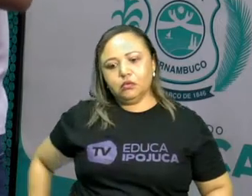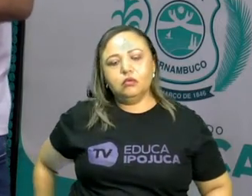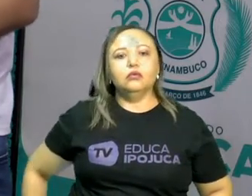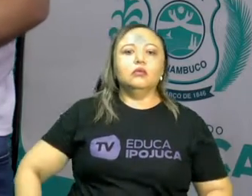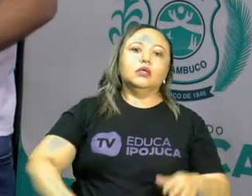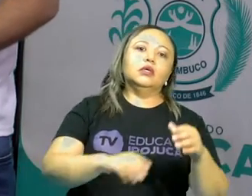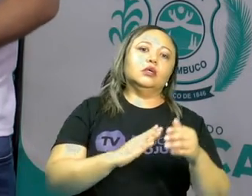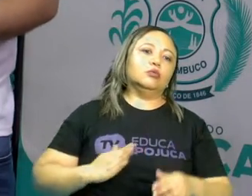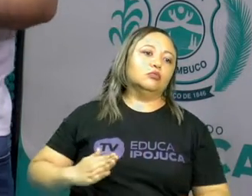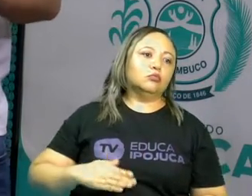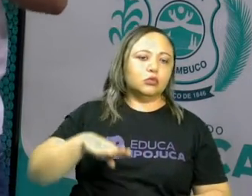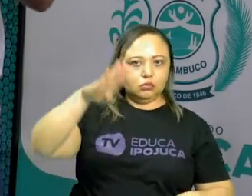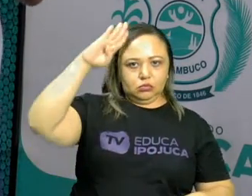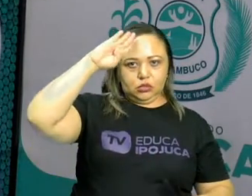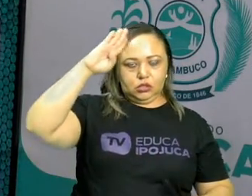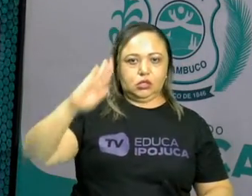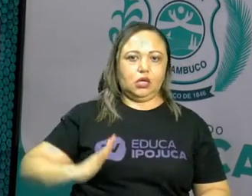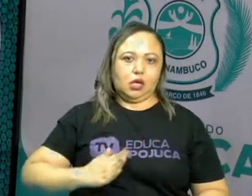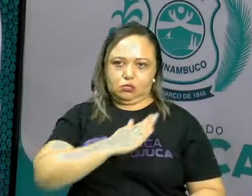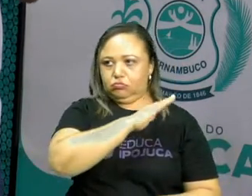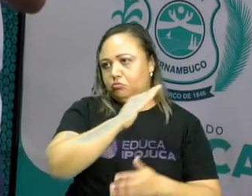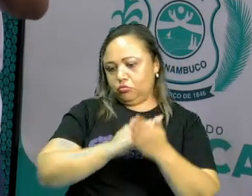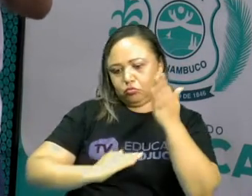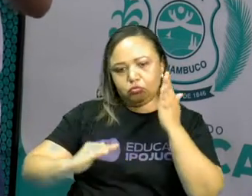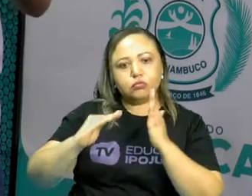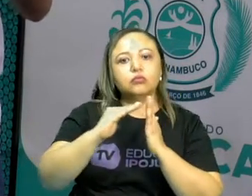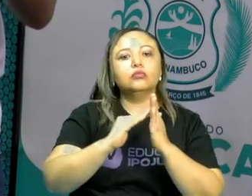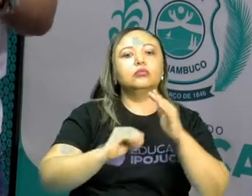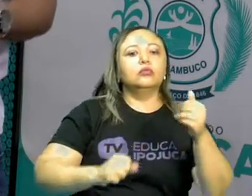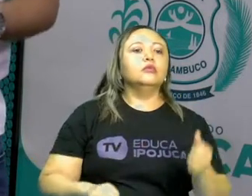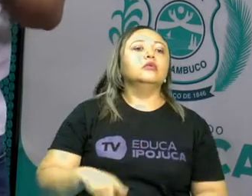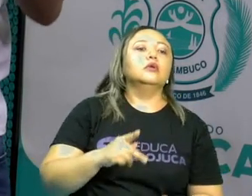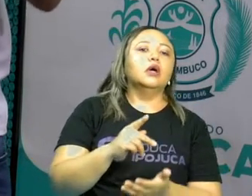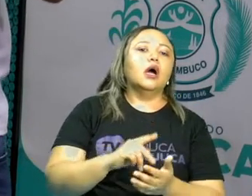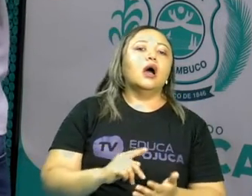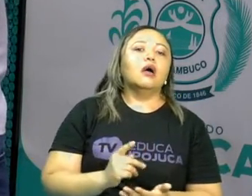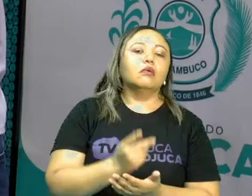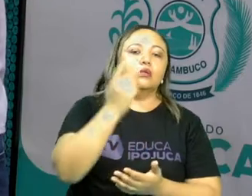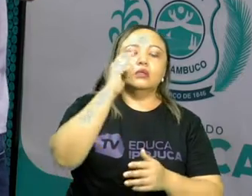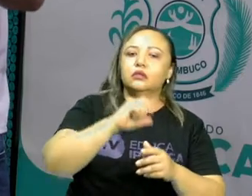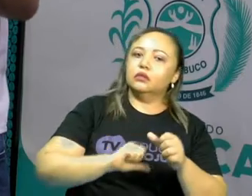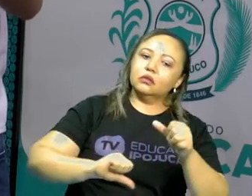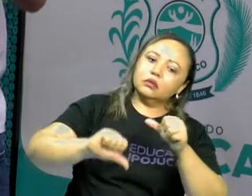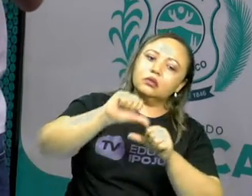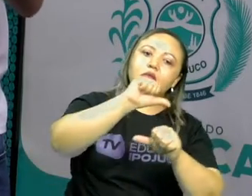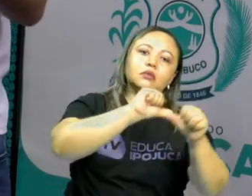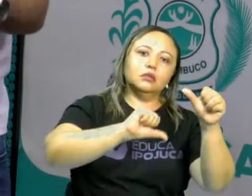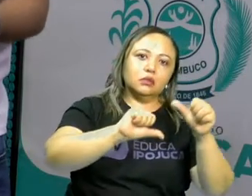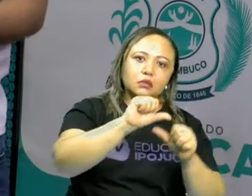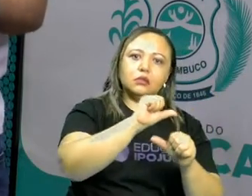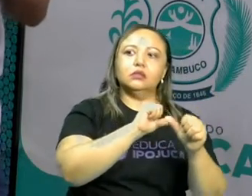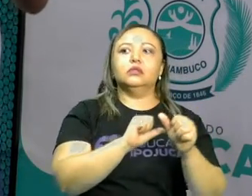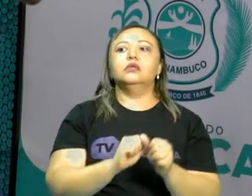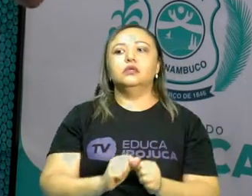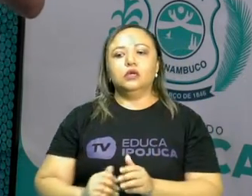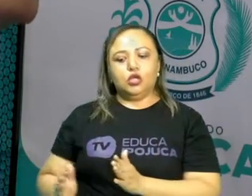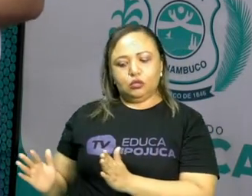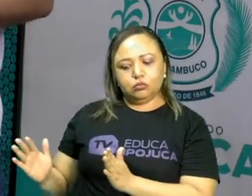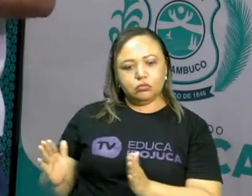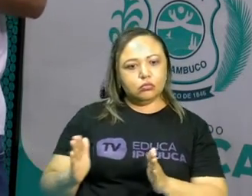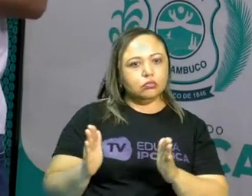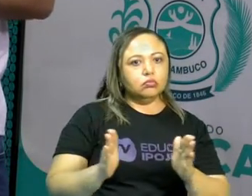militares. Certo? Então, todas essas mudanças que vão ocorrendo gradualmente ao longo dos séculos, elas vão